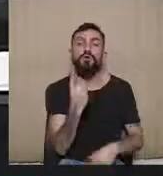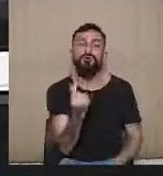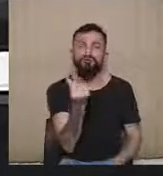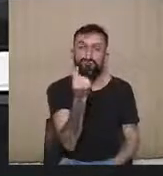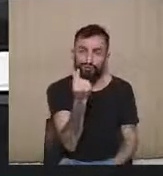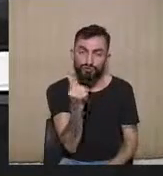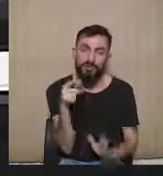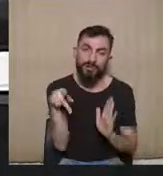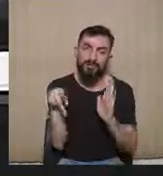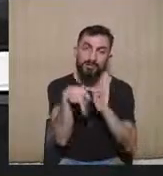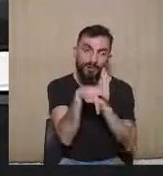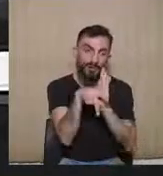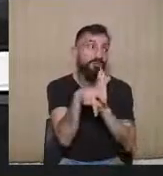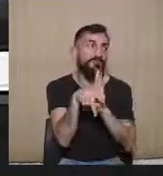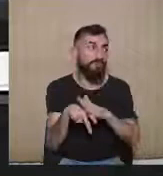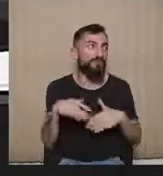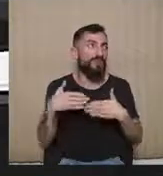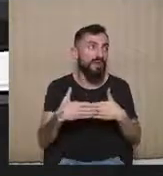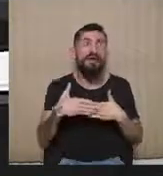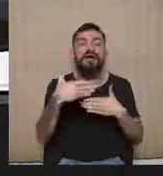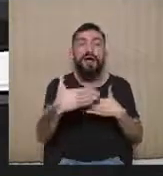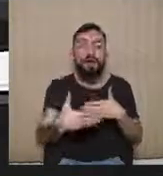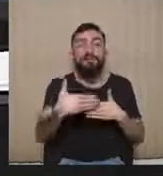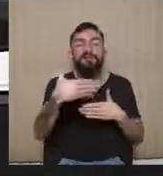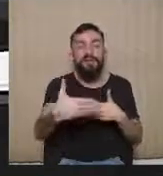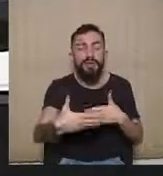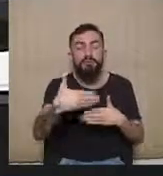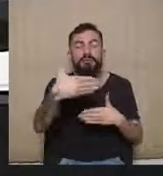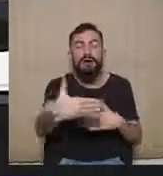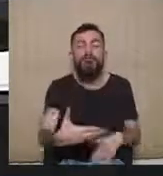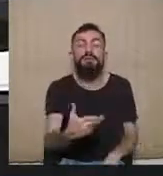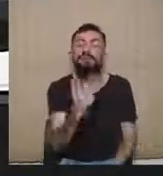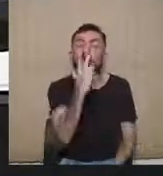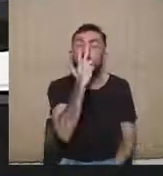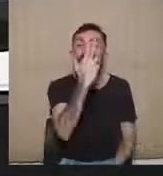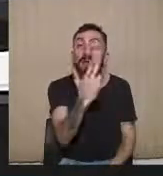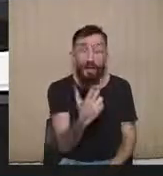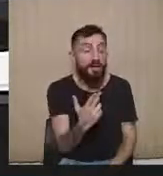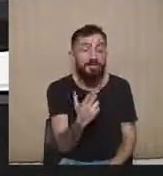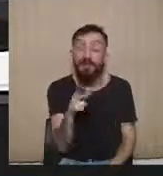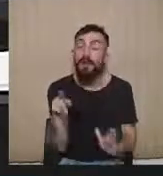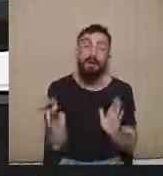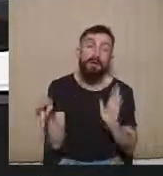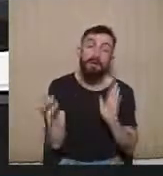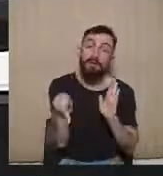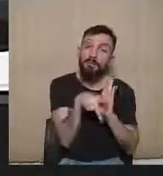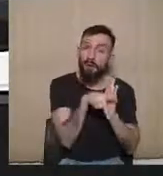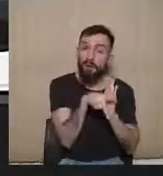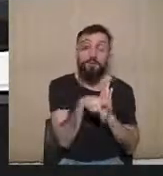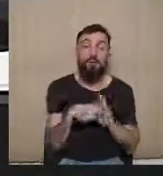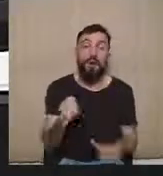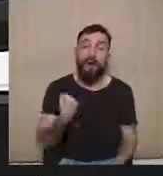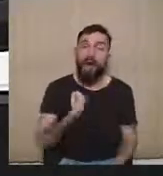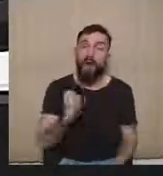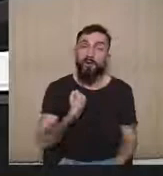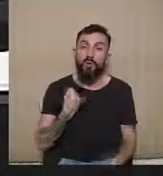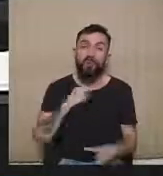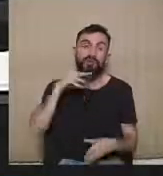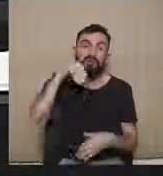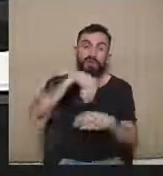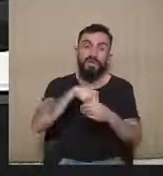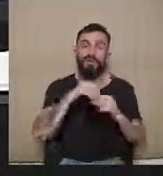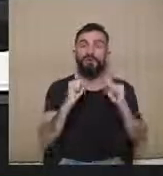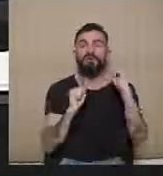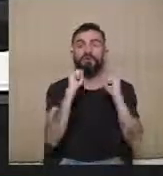estimula que cada vez mais isso também parece ser uma condição que está no próprio algoritmo dessas grandes empresas